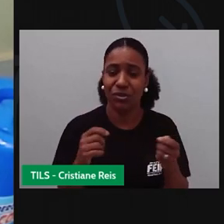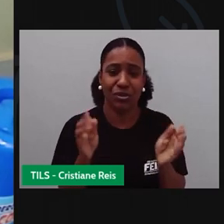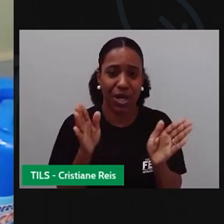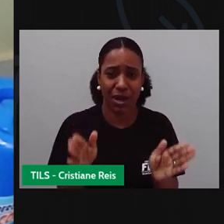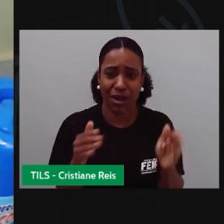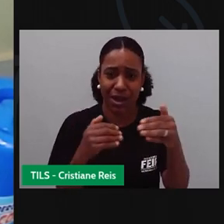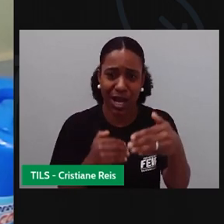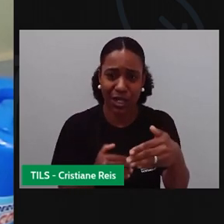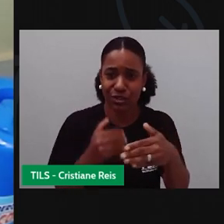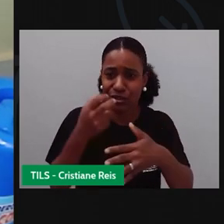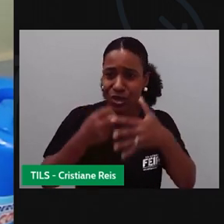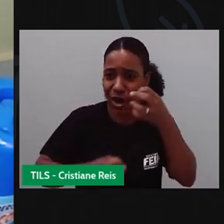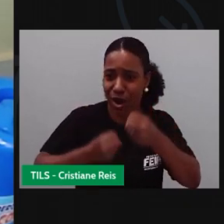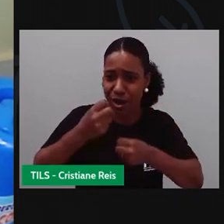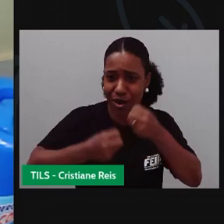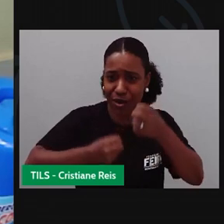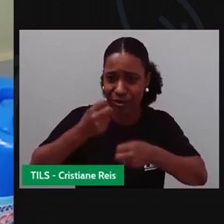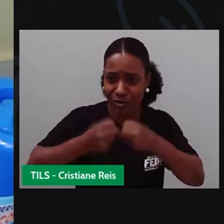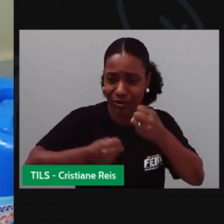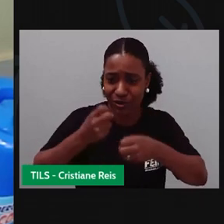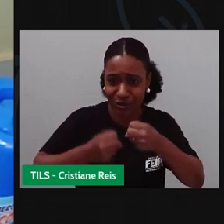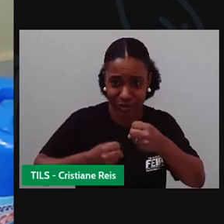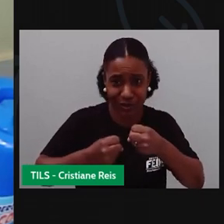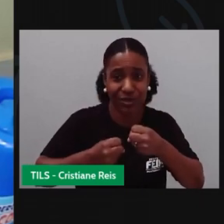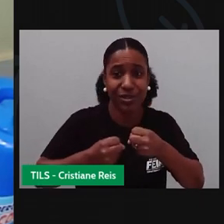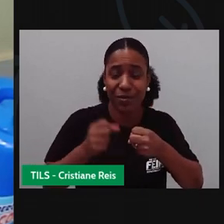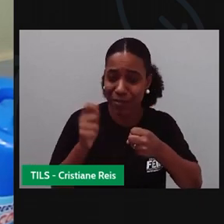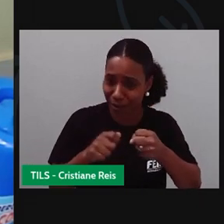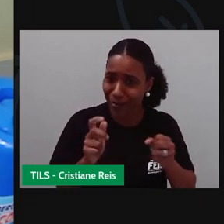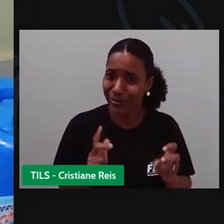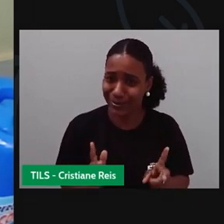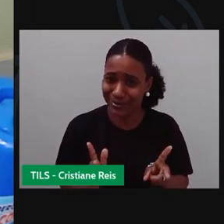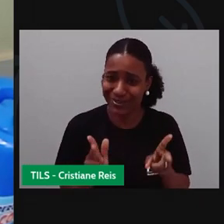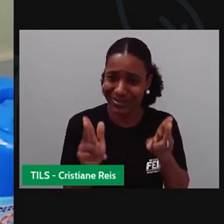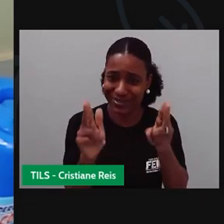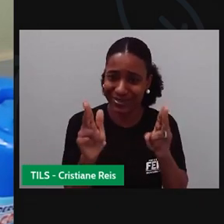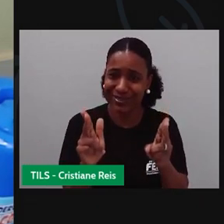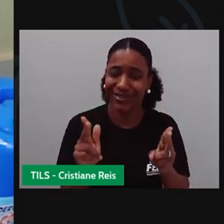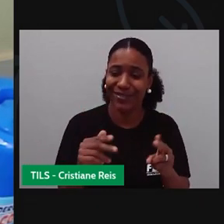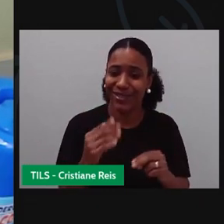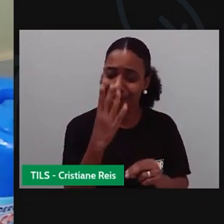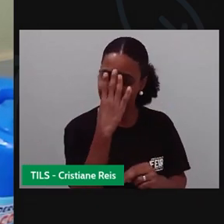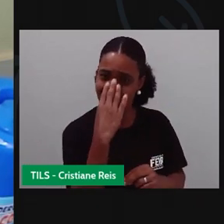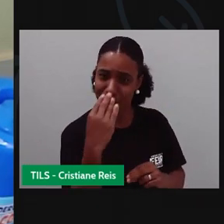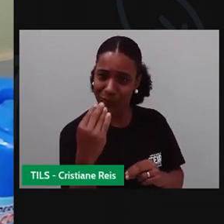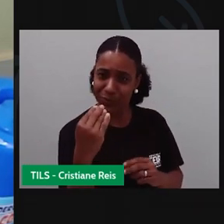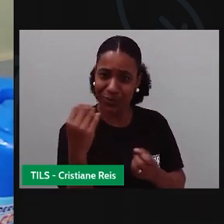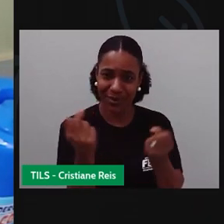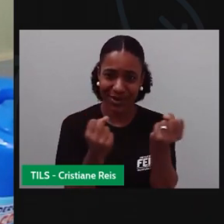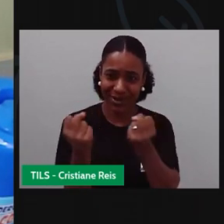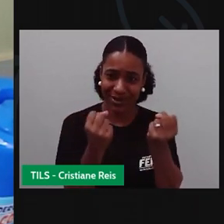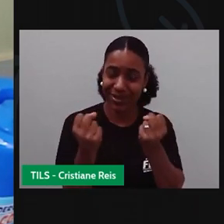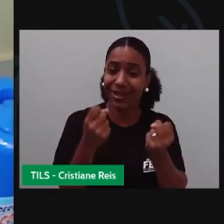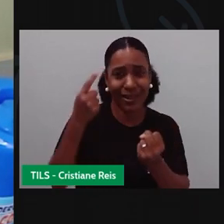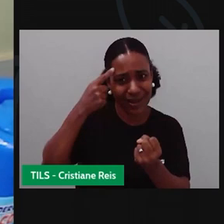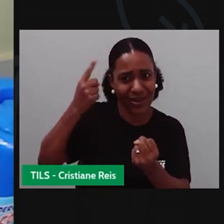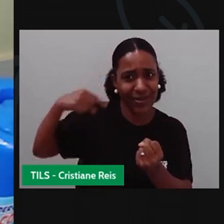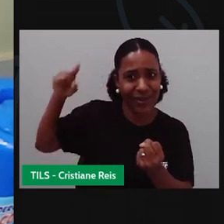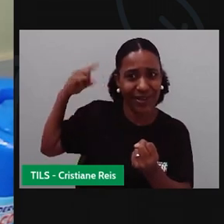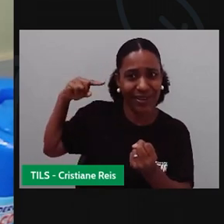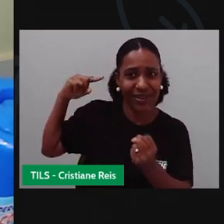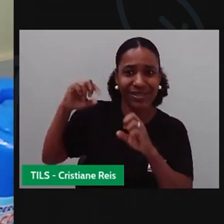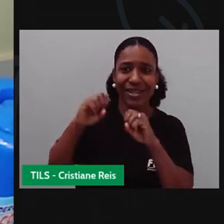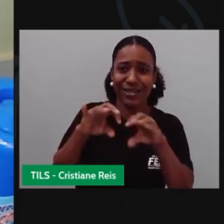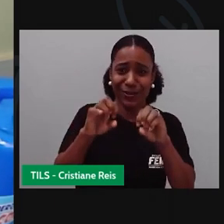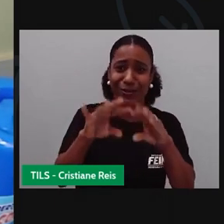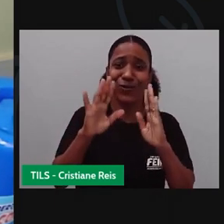e fazer a sua ambulância? Pois é. Tudo que tem na... A gente, inclusive, já ensinou isso aqui. Tudo que